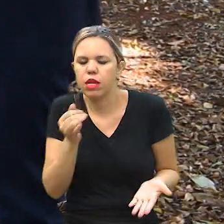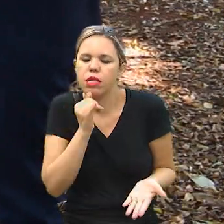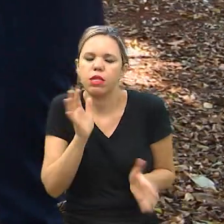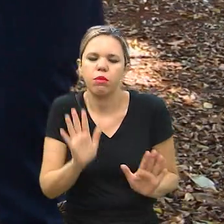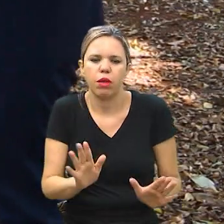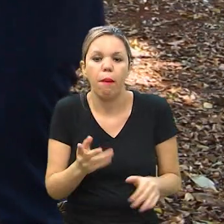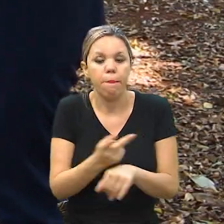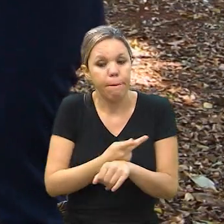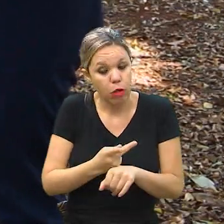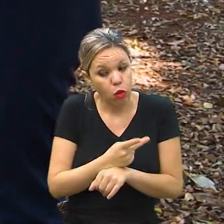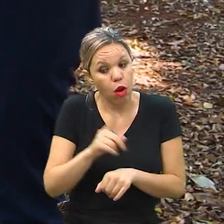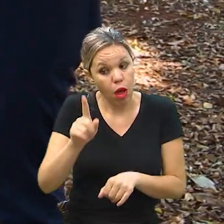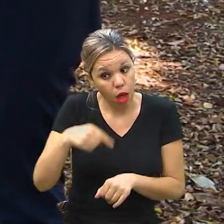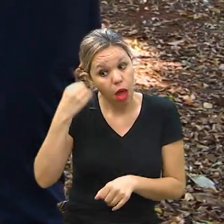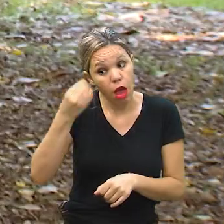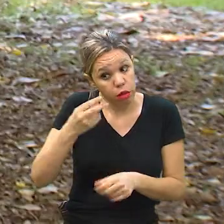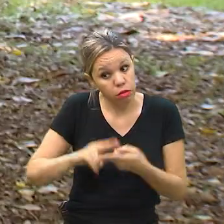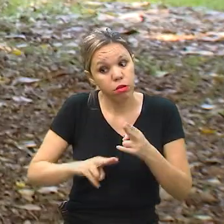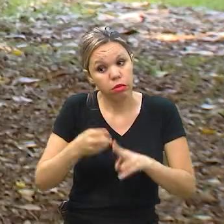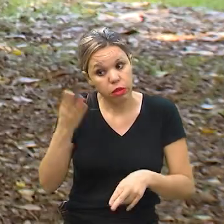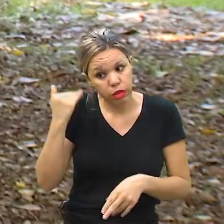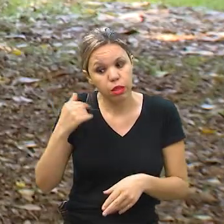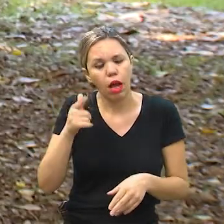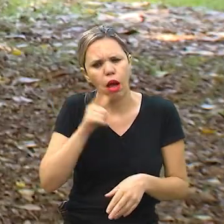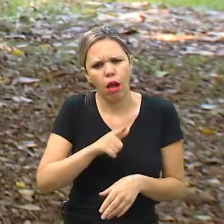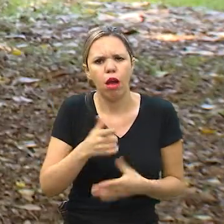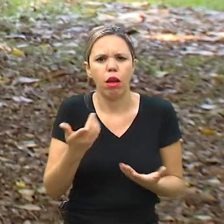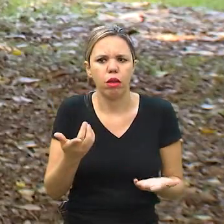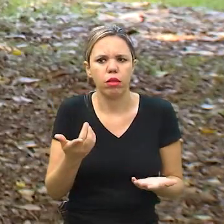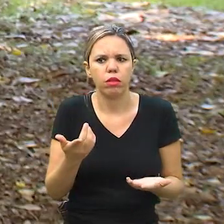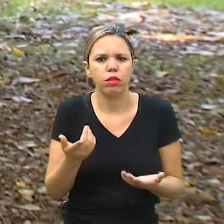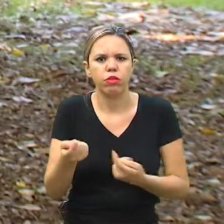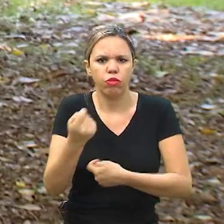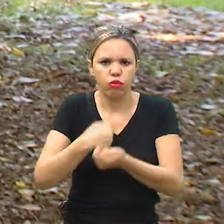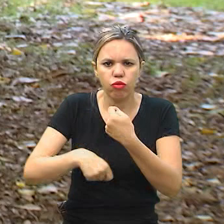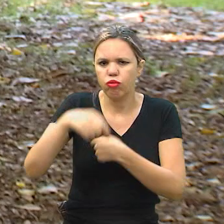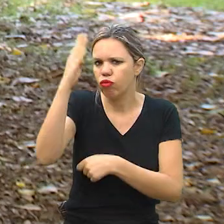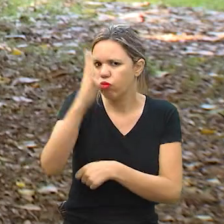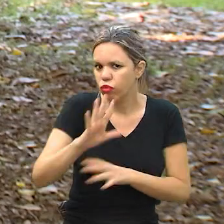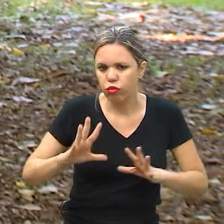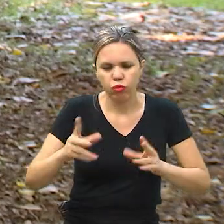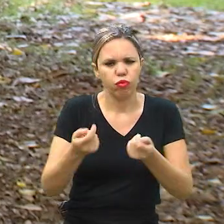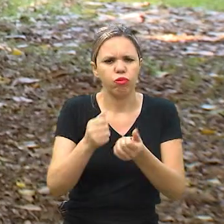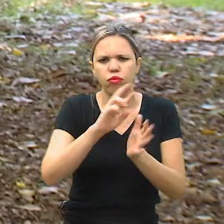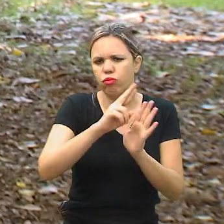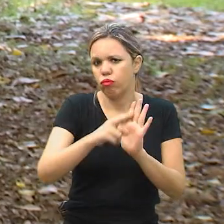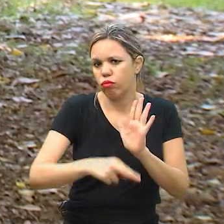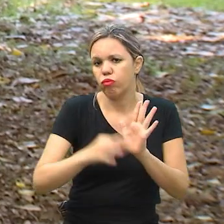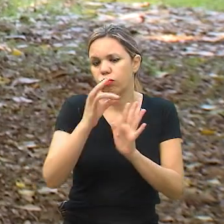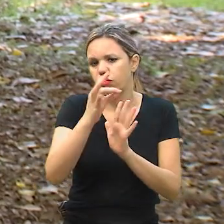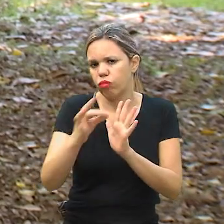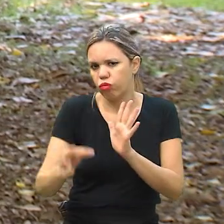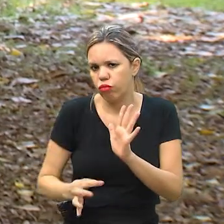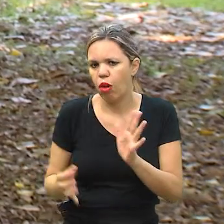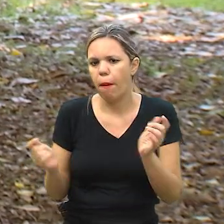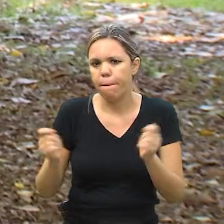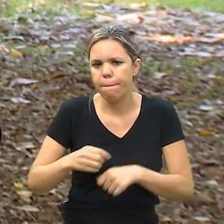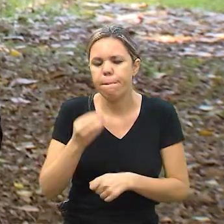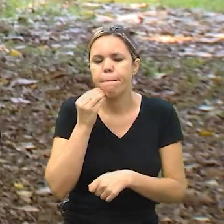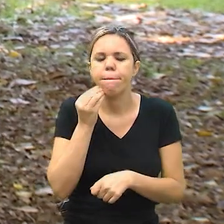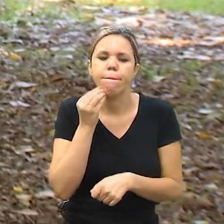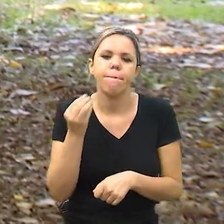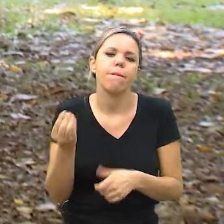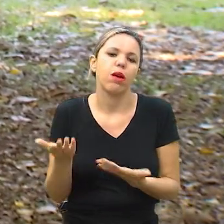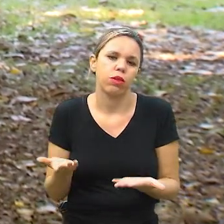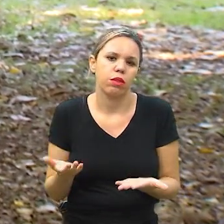Então procure aquilo que é especializado, que é específico para você. E o mercado nacional oferece uma série de possibilidades. Existem